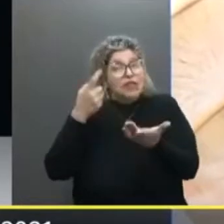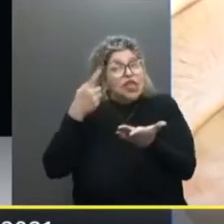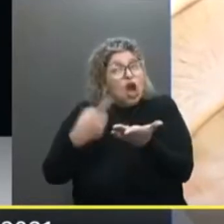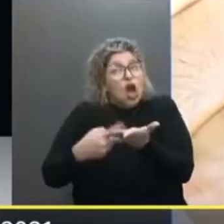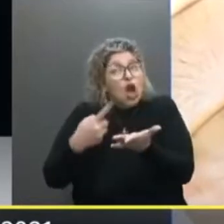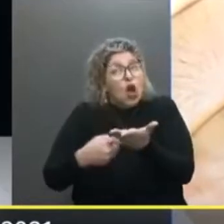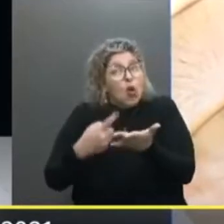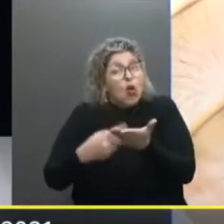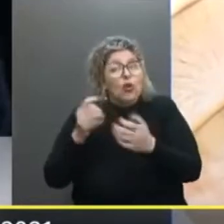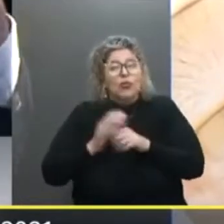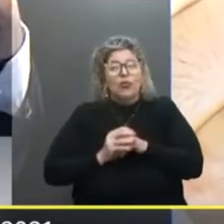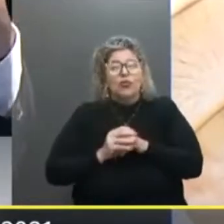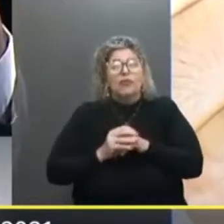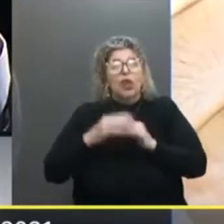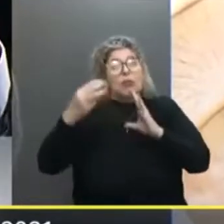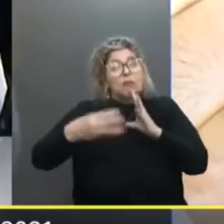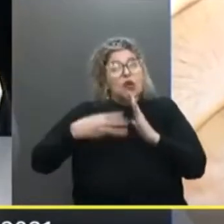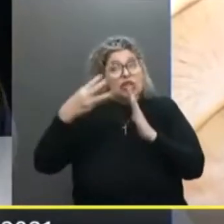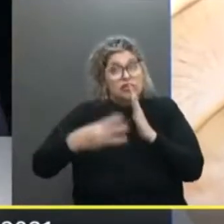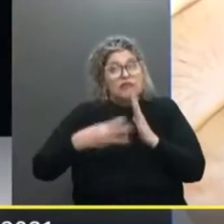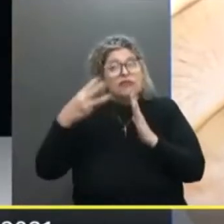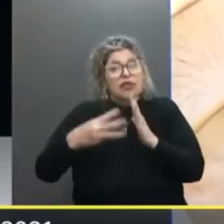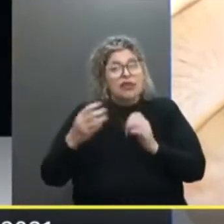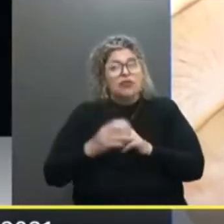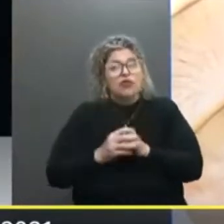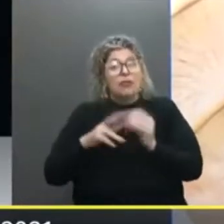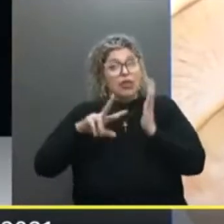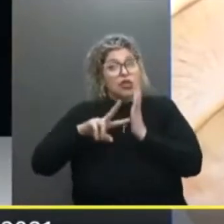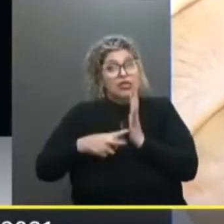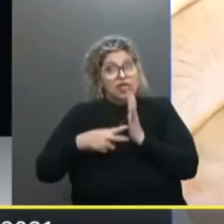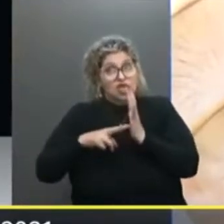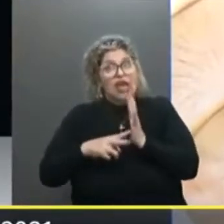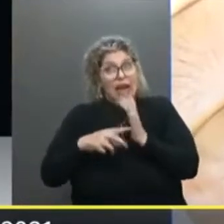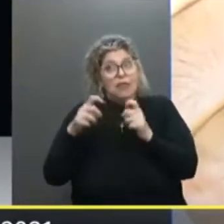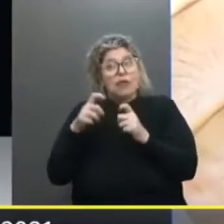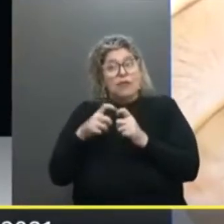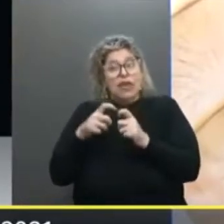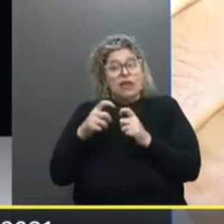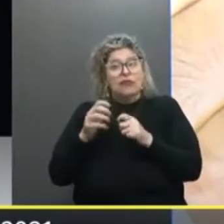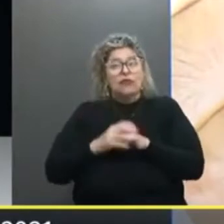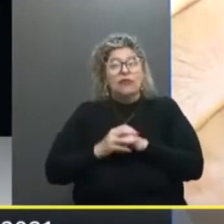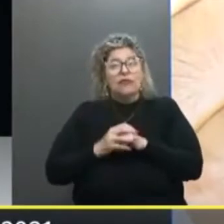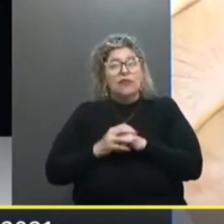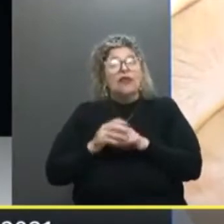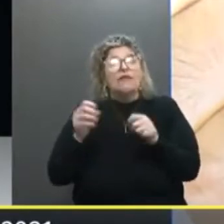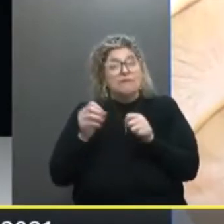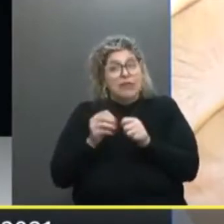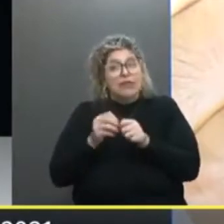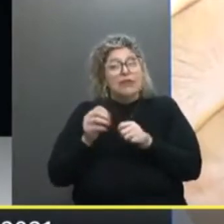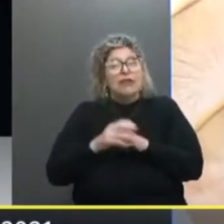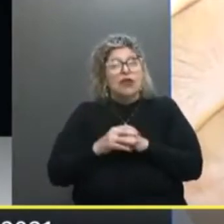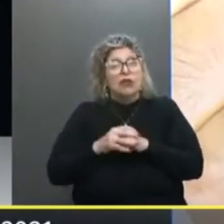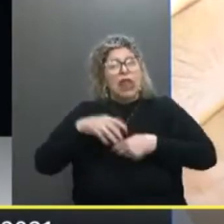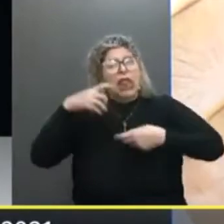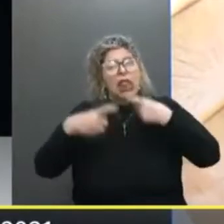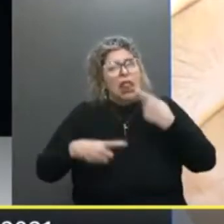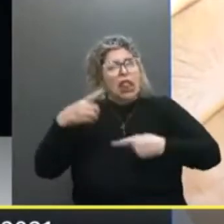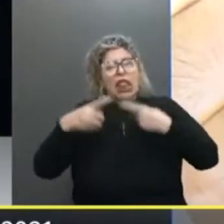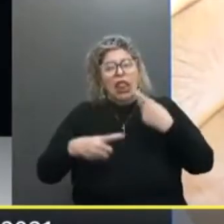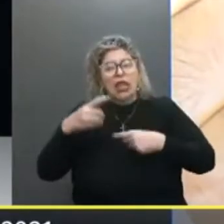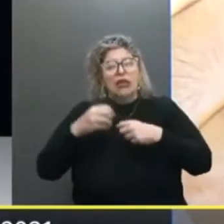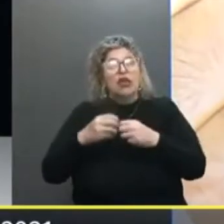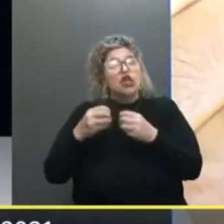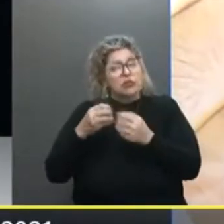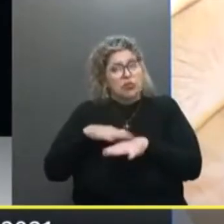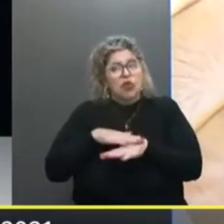acordo Com intensivistas Do hospital Moinhos de Vento Que pelo sindicato Médico Simplesmente Fizeram Discussão De casos